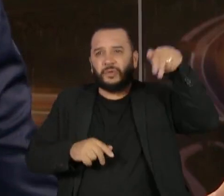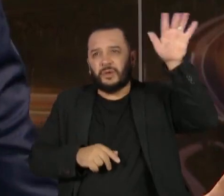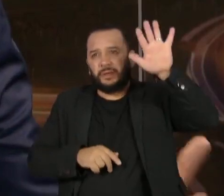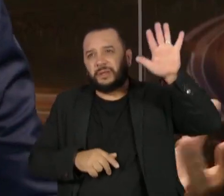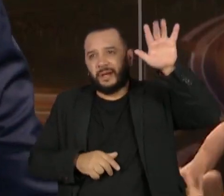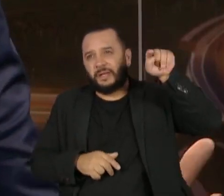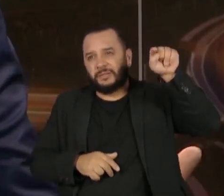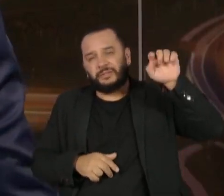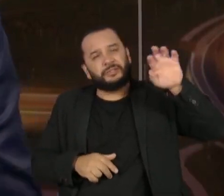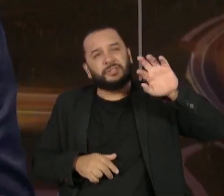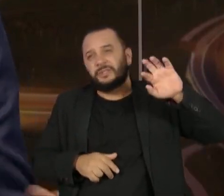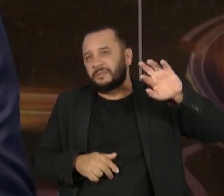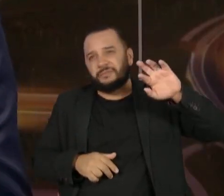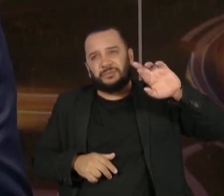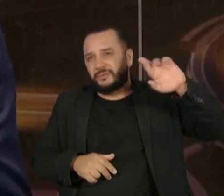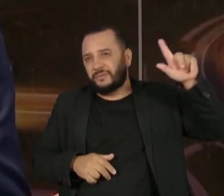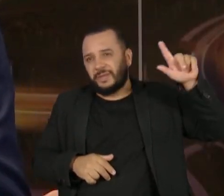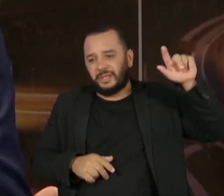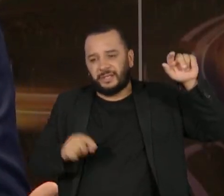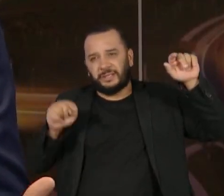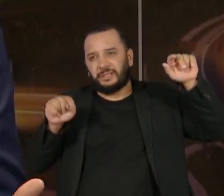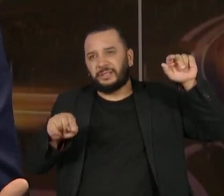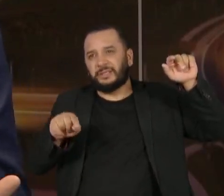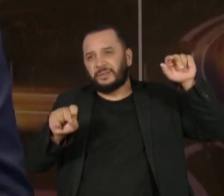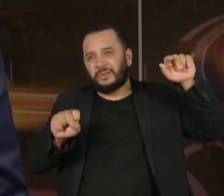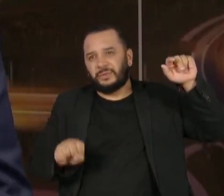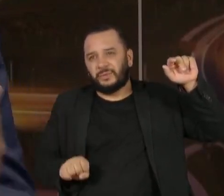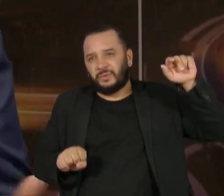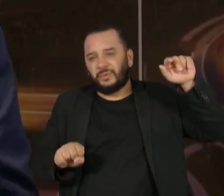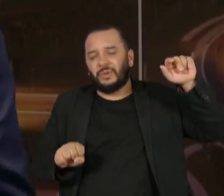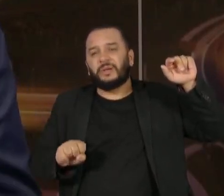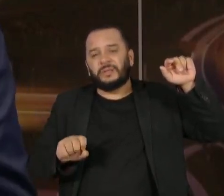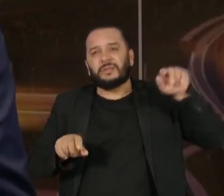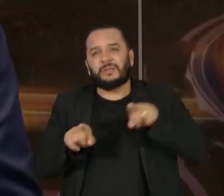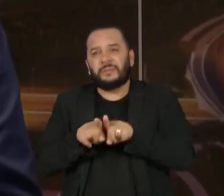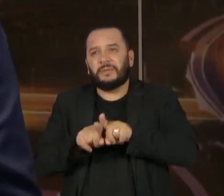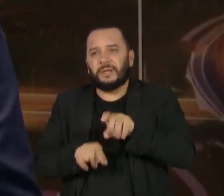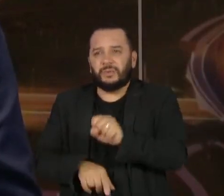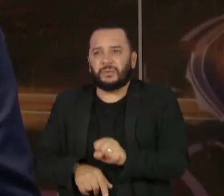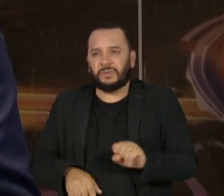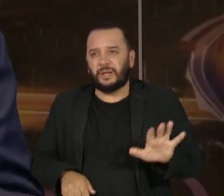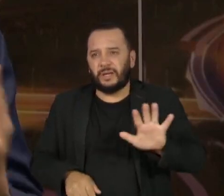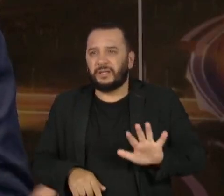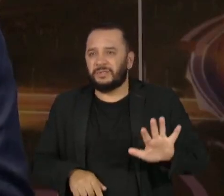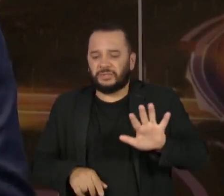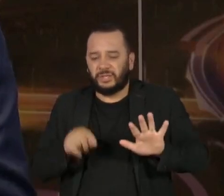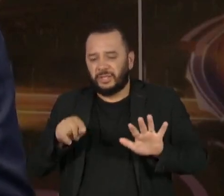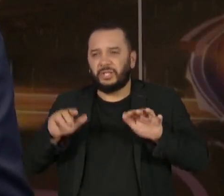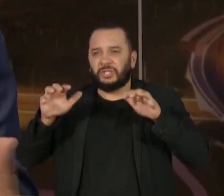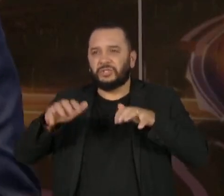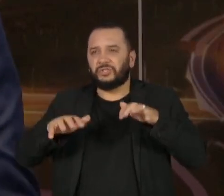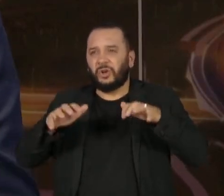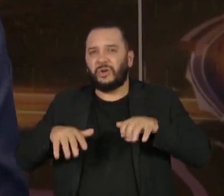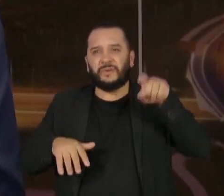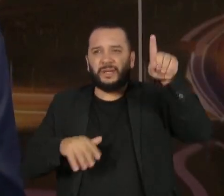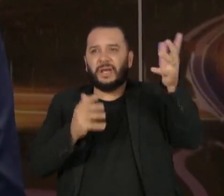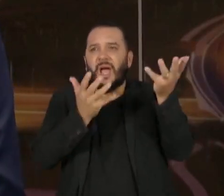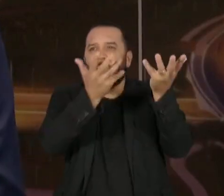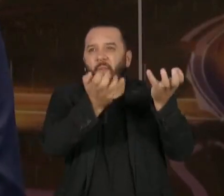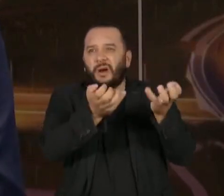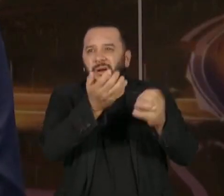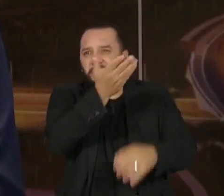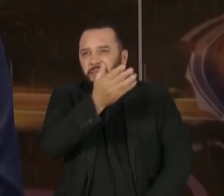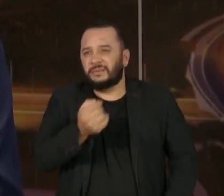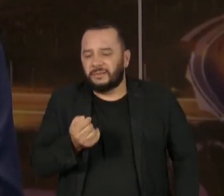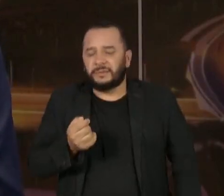outra é a região sul ou sudeste que chove bastante. Então, as condições são muito diferentes para fornecimento de água e de esgoto num país